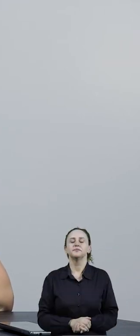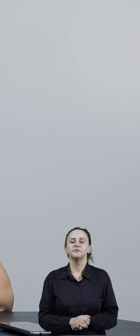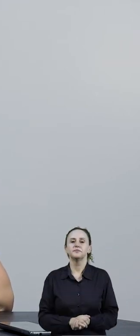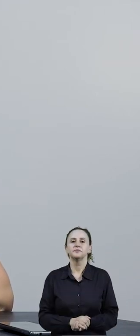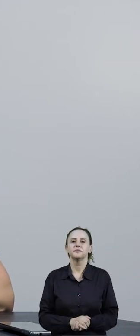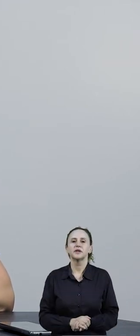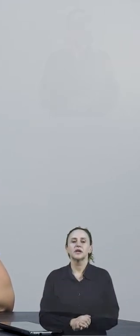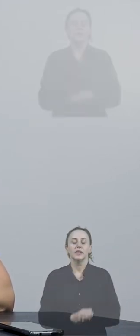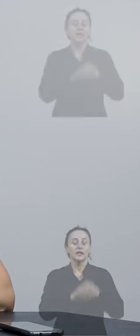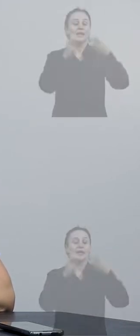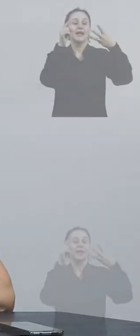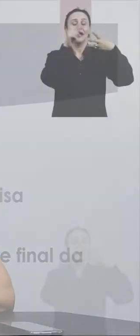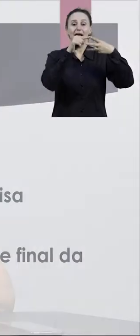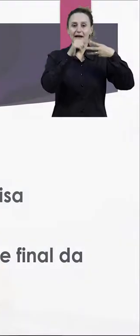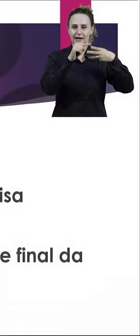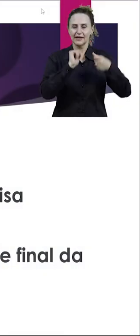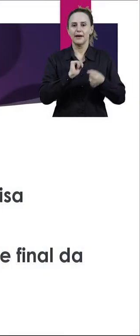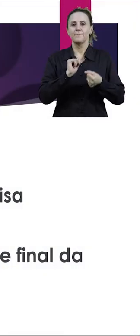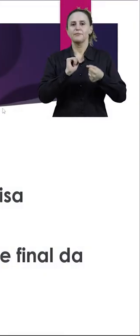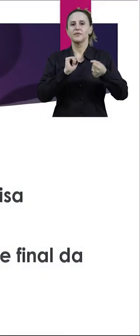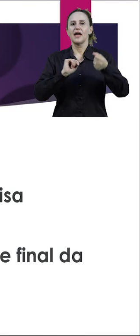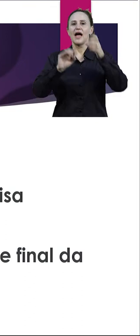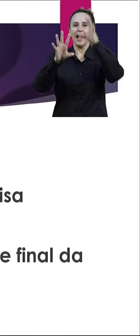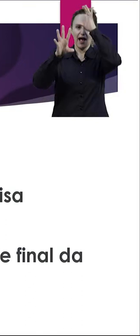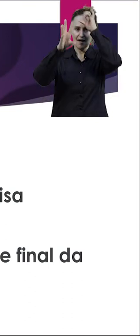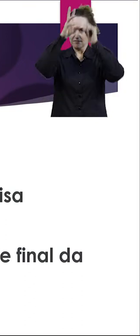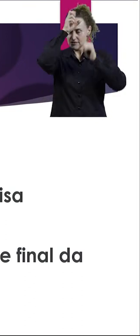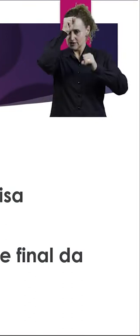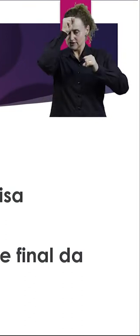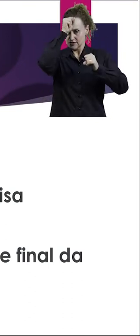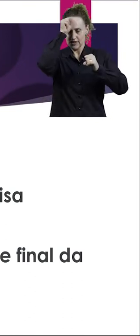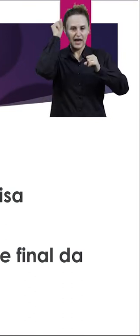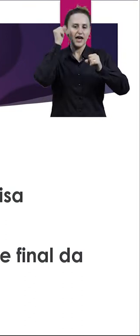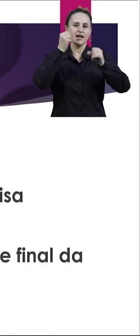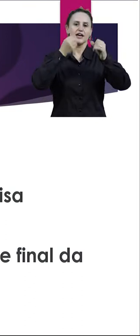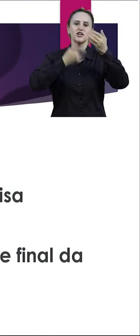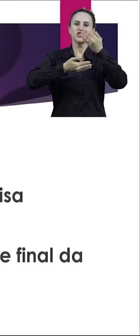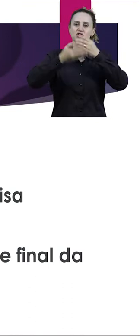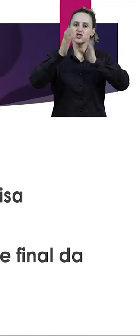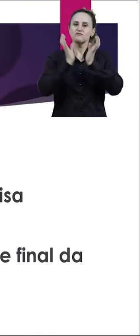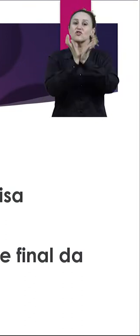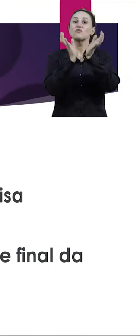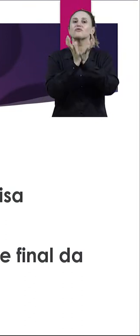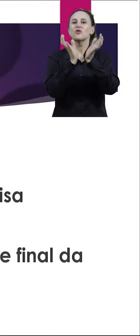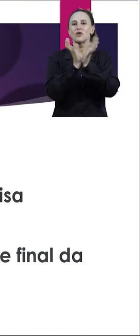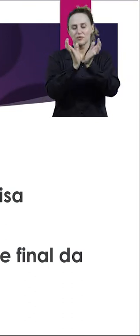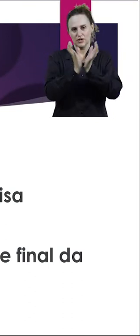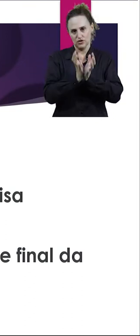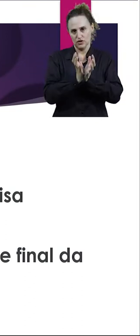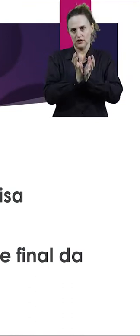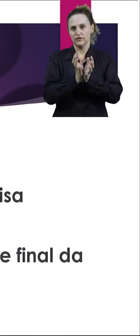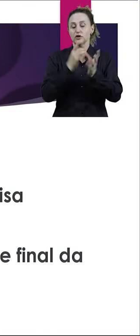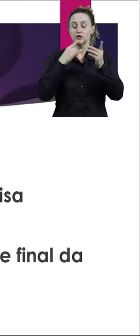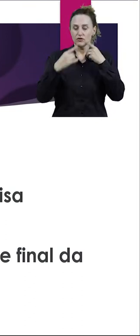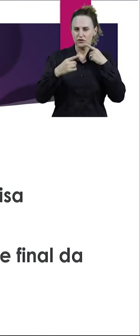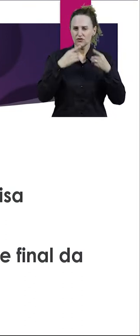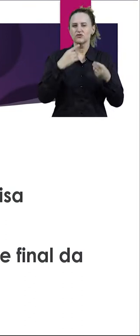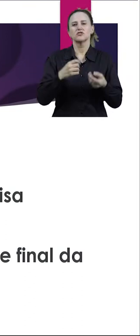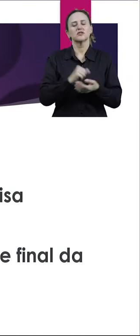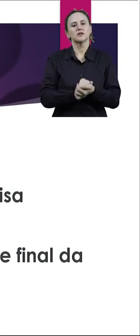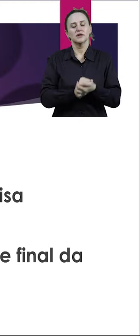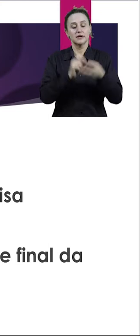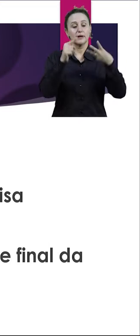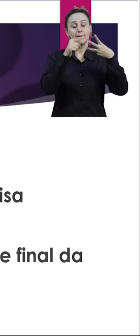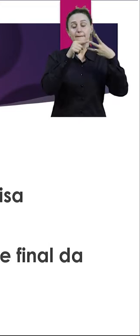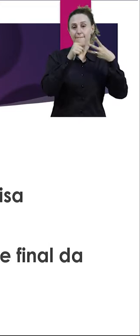avaliativo. Tem aprendizagem colaborativa, que é sobre essa que eu quero discutir com vocês hoje, eu quero falar um pouquinho melhor. Temos